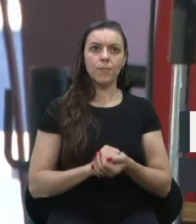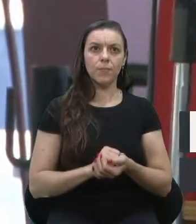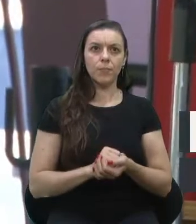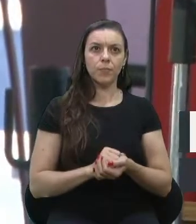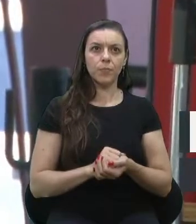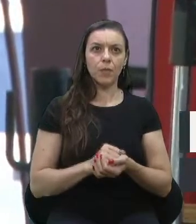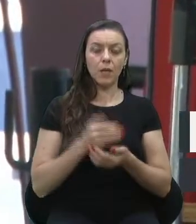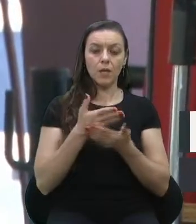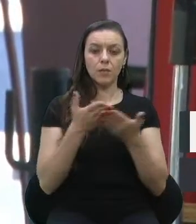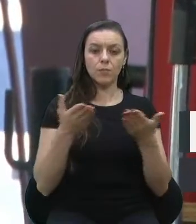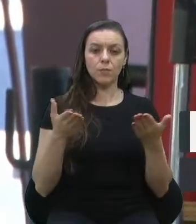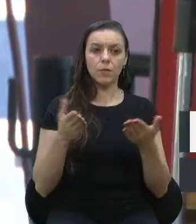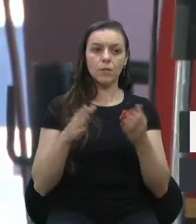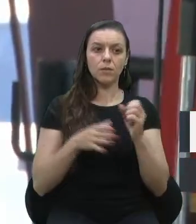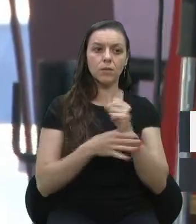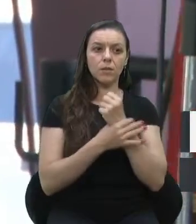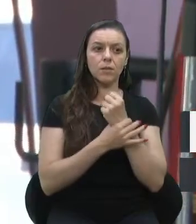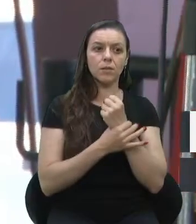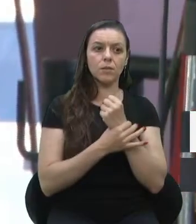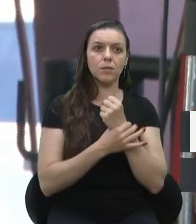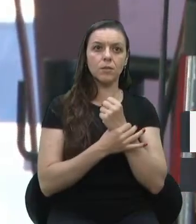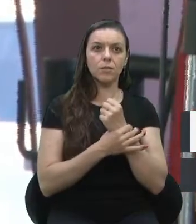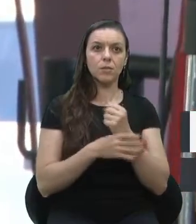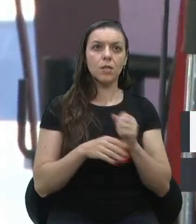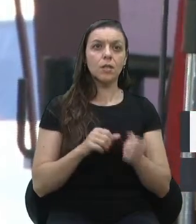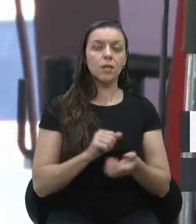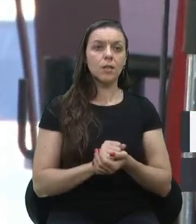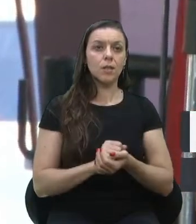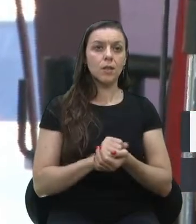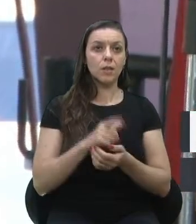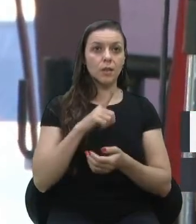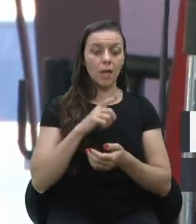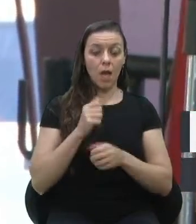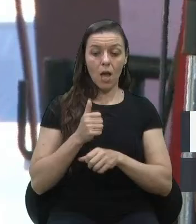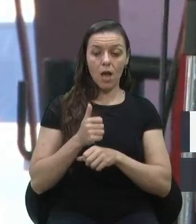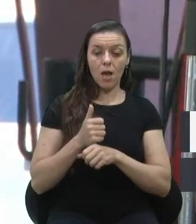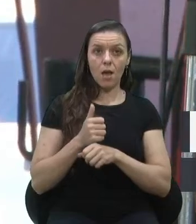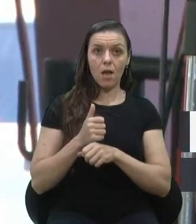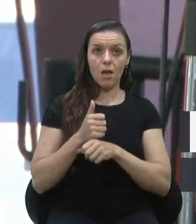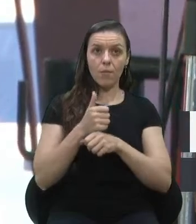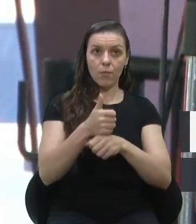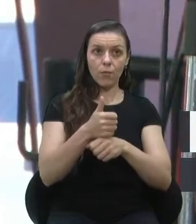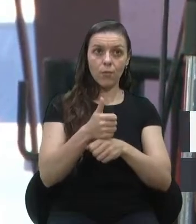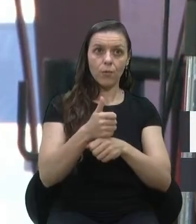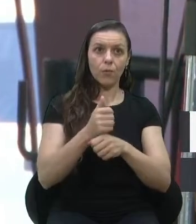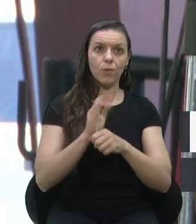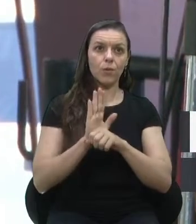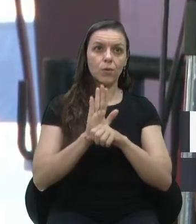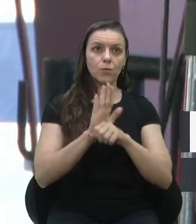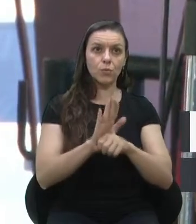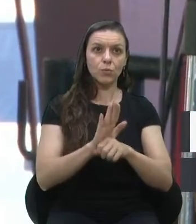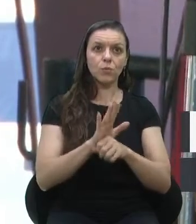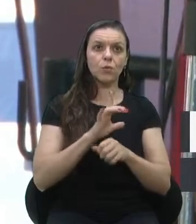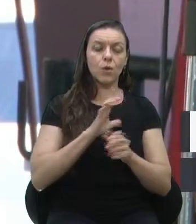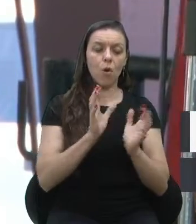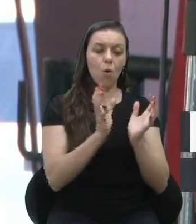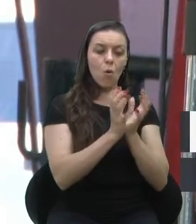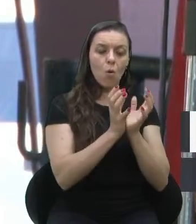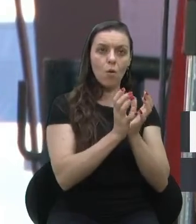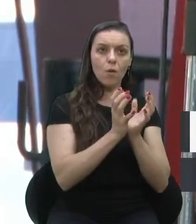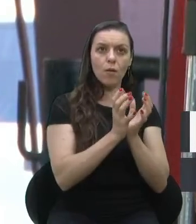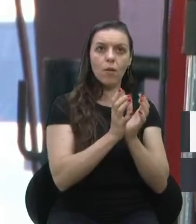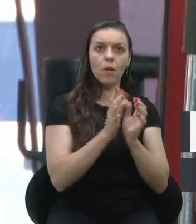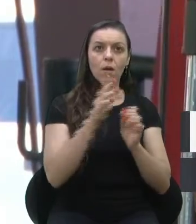garantem isso. É através de auxílio, é através da coletividade que nós vamos